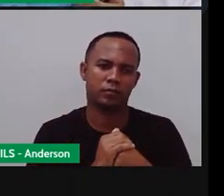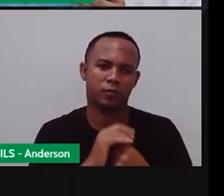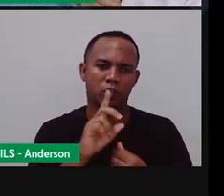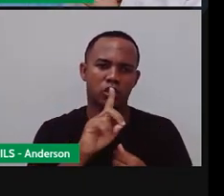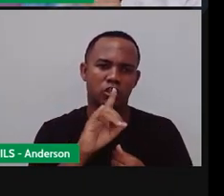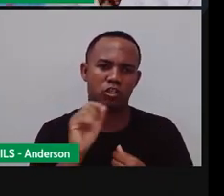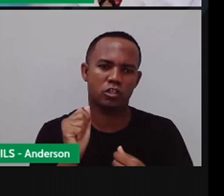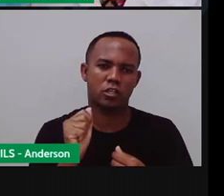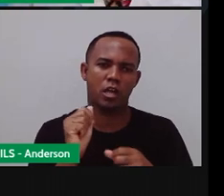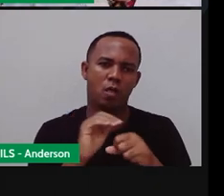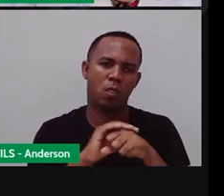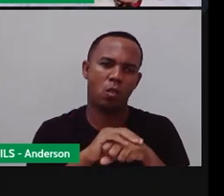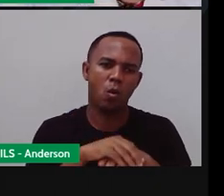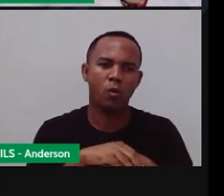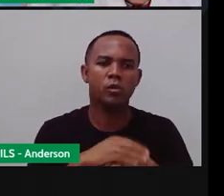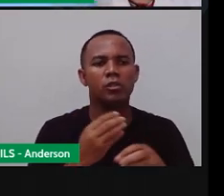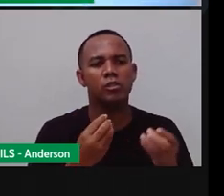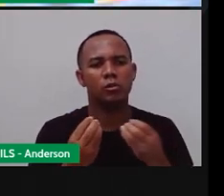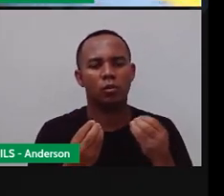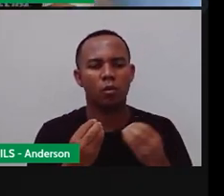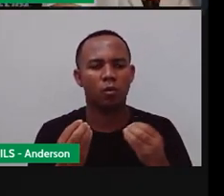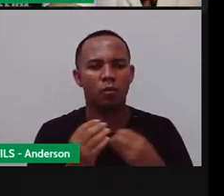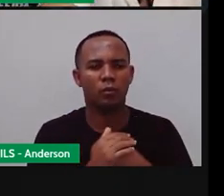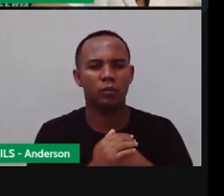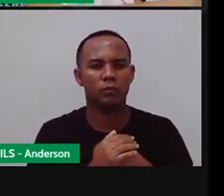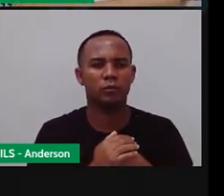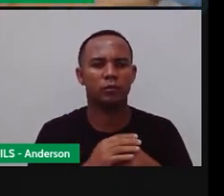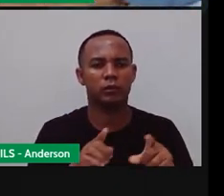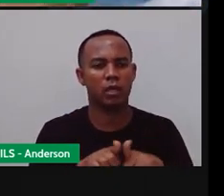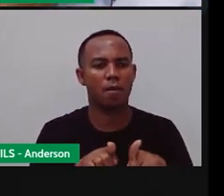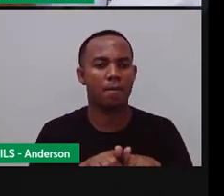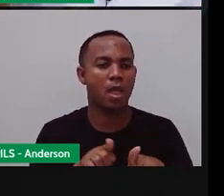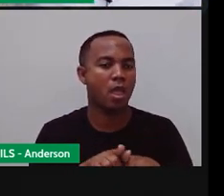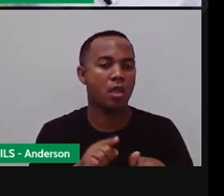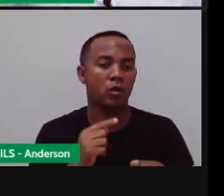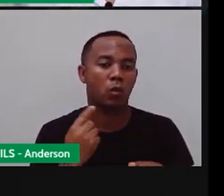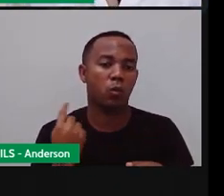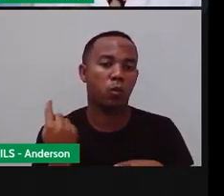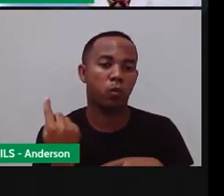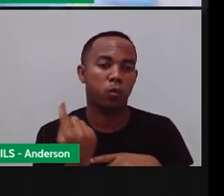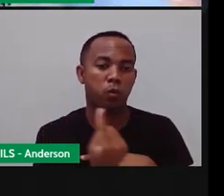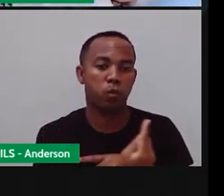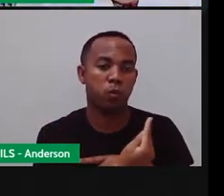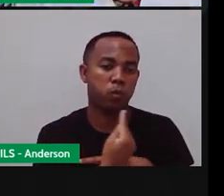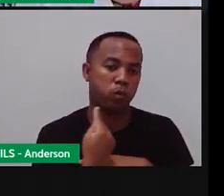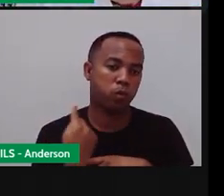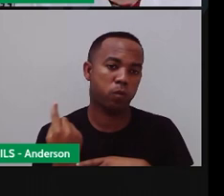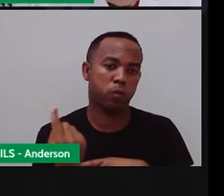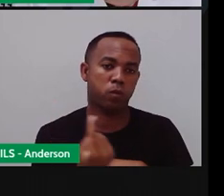dia e a noite, e o que ela vai girar em torno, ó, do Sol, que leva o quê?